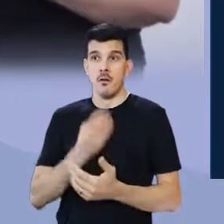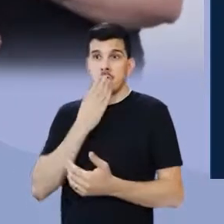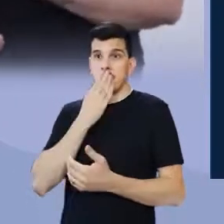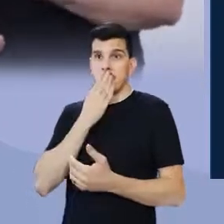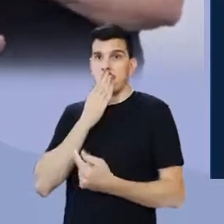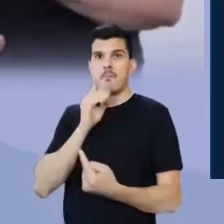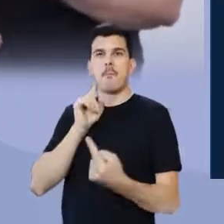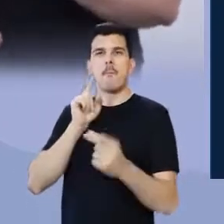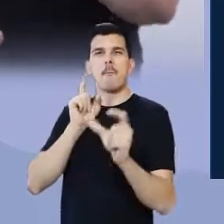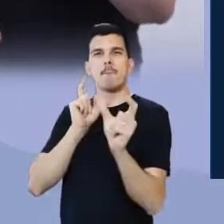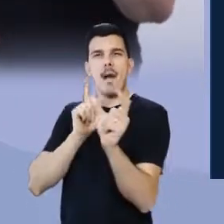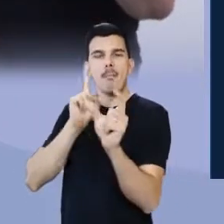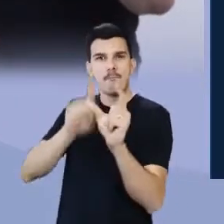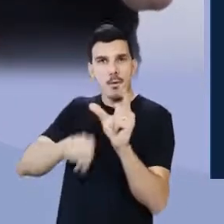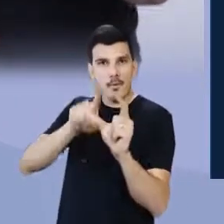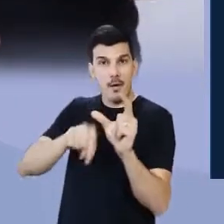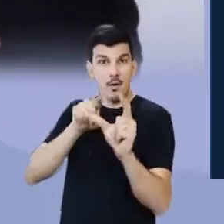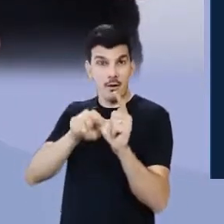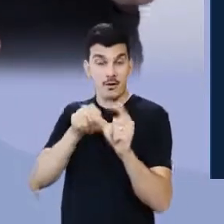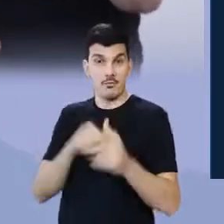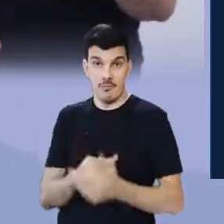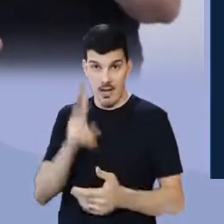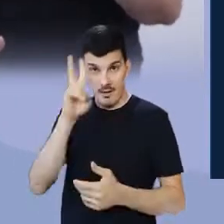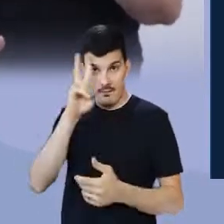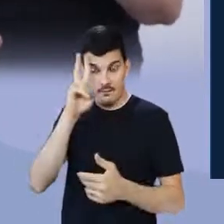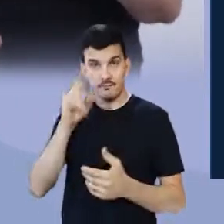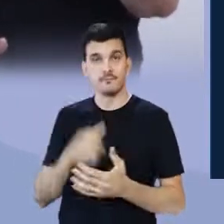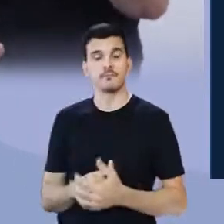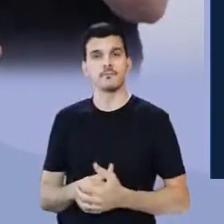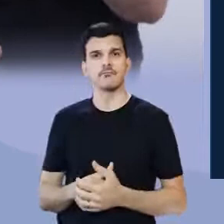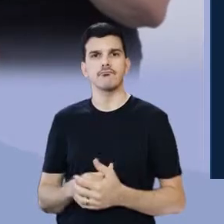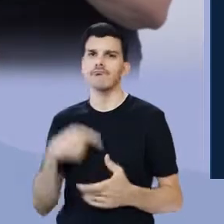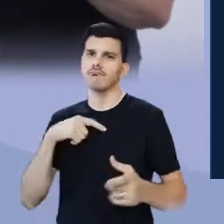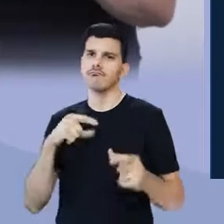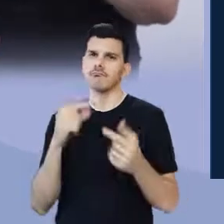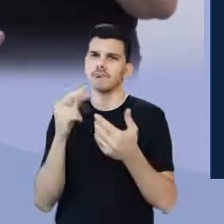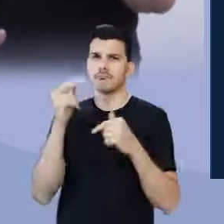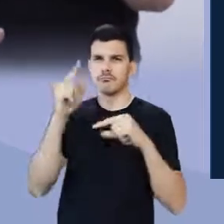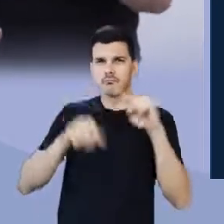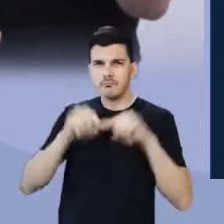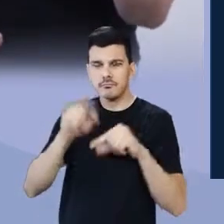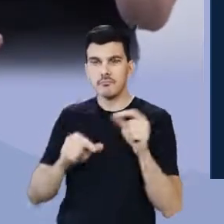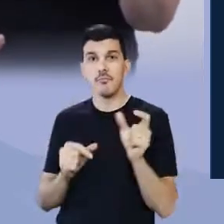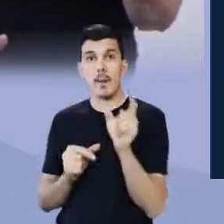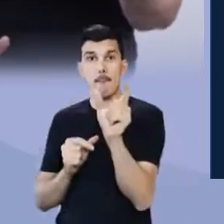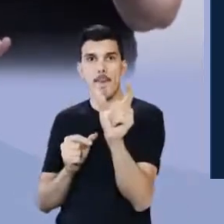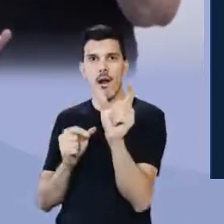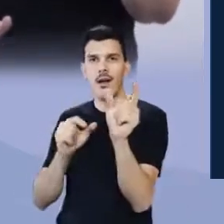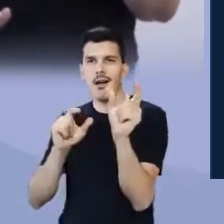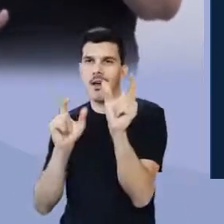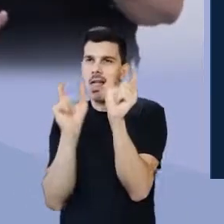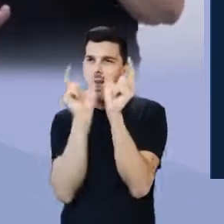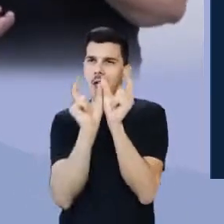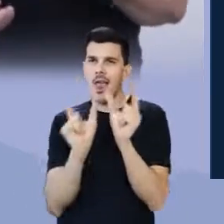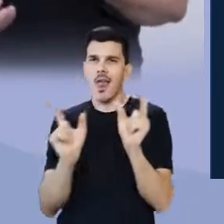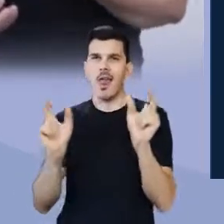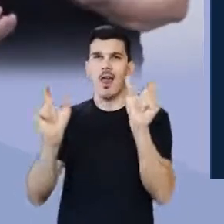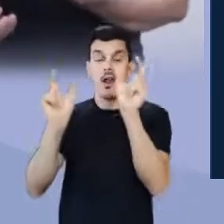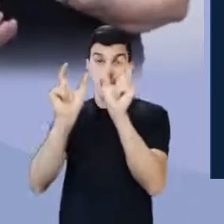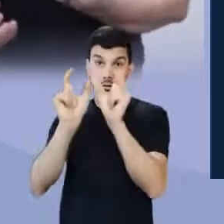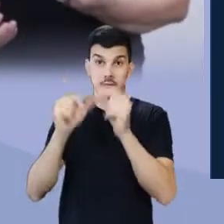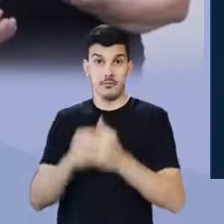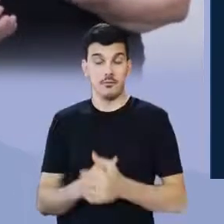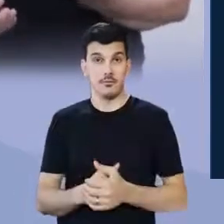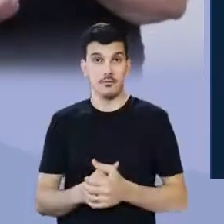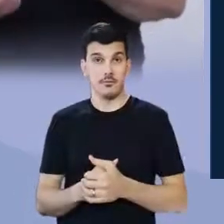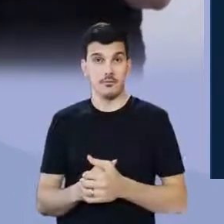-objeto. Se você tem a forma, o objeto, a palavra ocupando o espaço da folha em